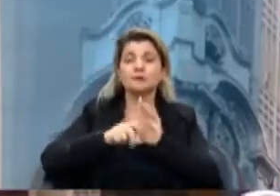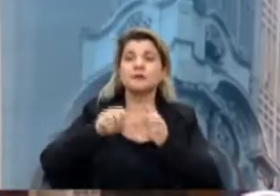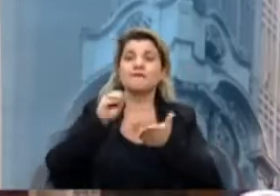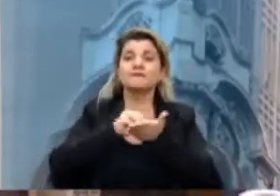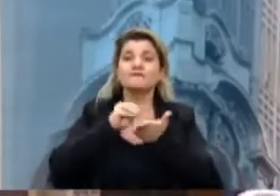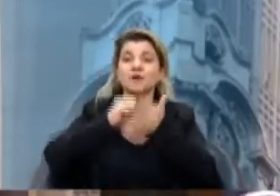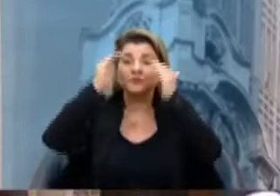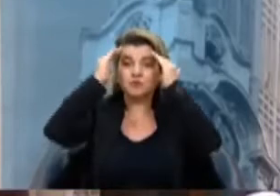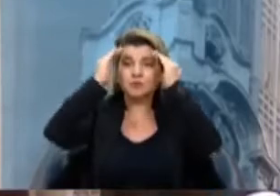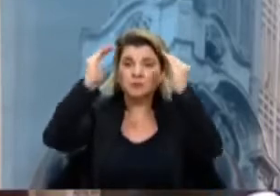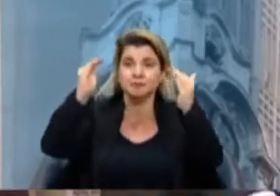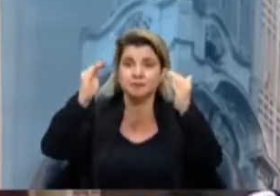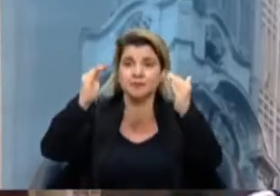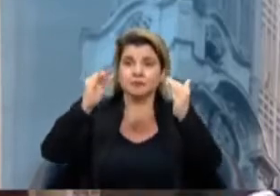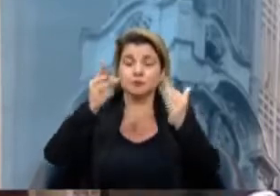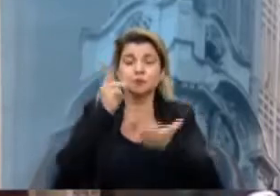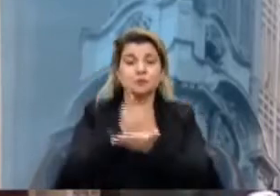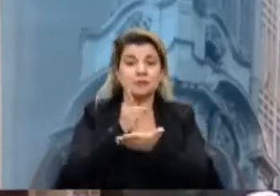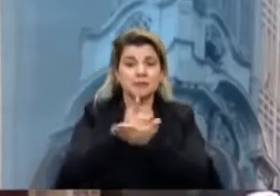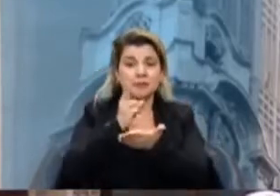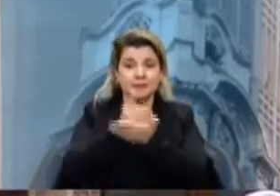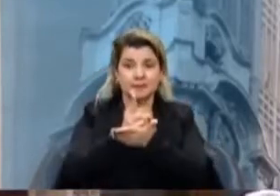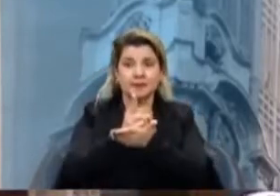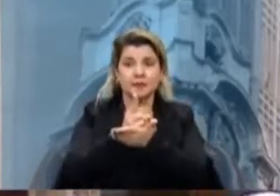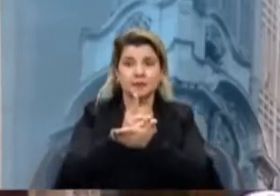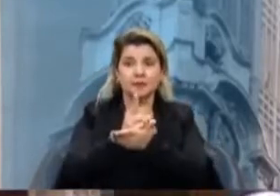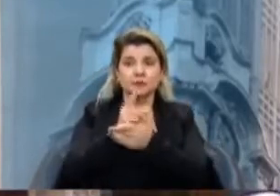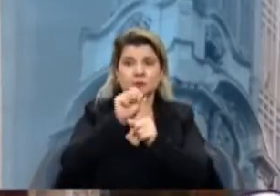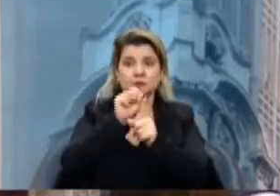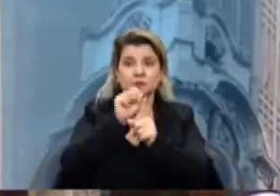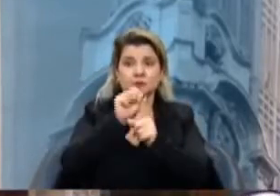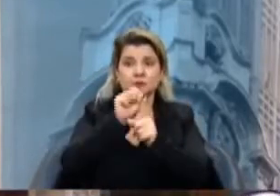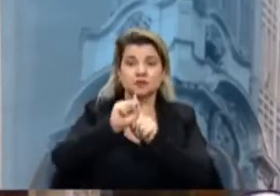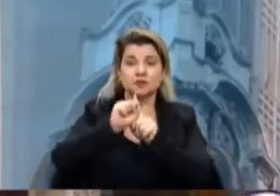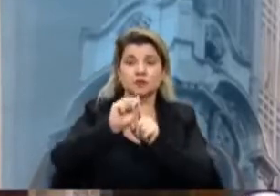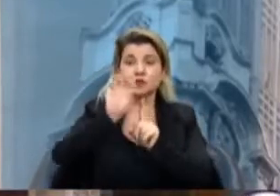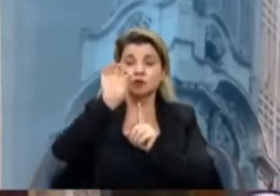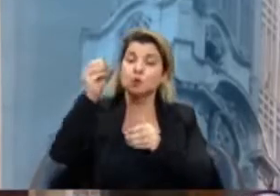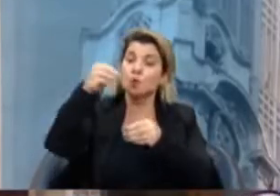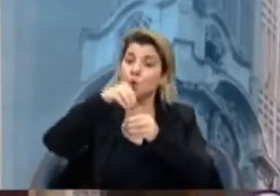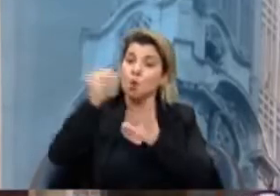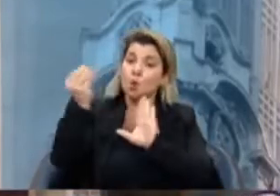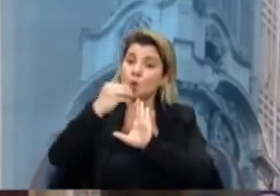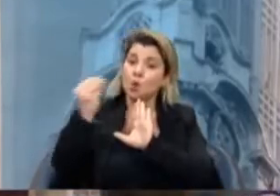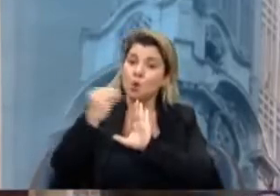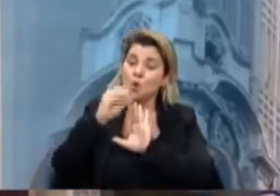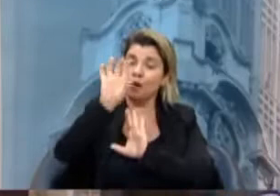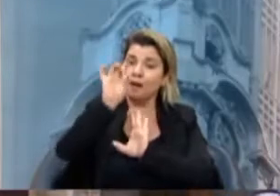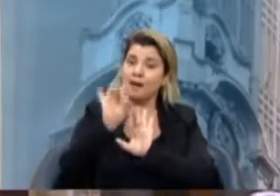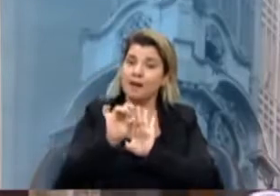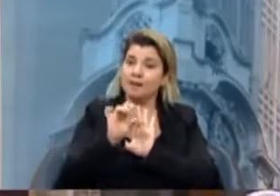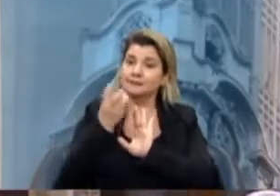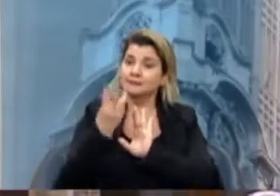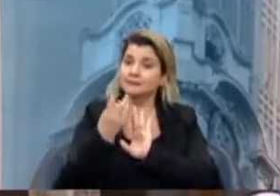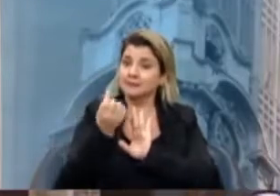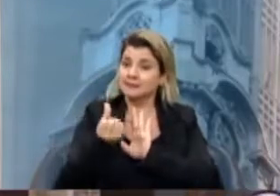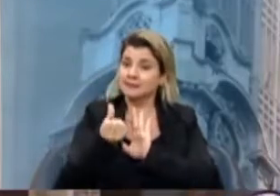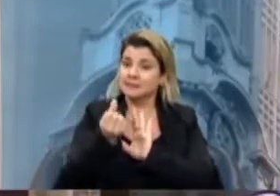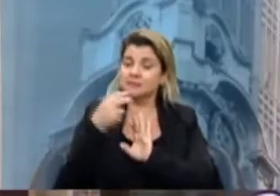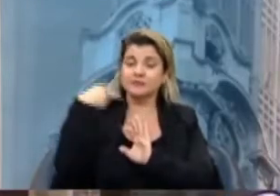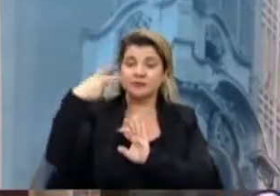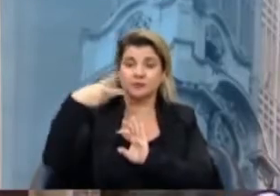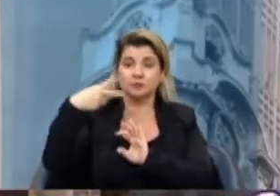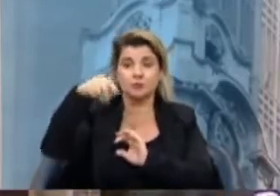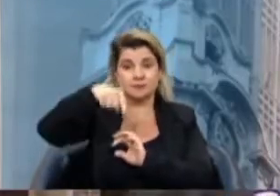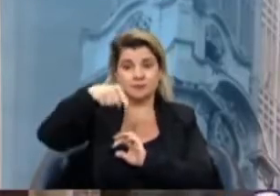um segmento da sociedade que colocou cada um dos 36 vereadores aqui dentro. Quando se chama um processo, como que nós